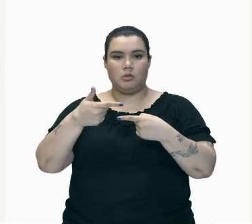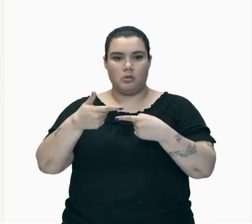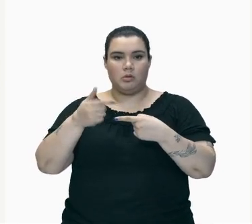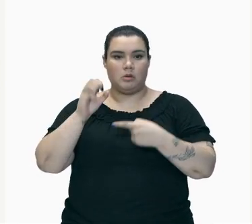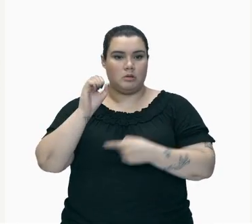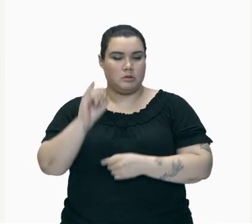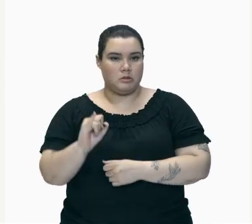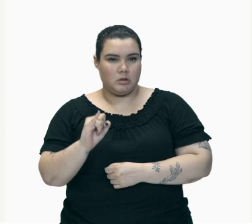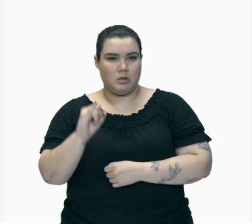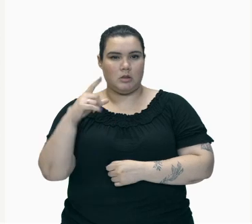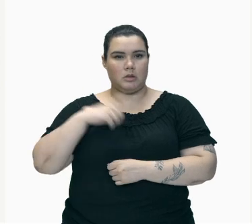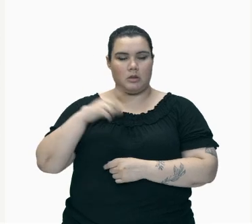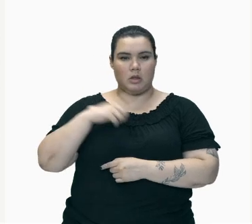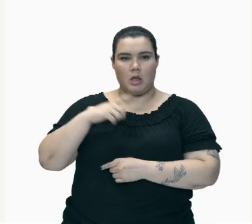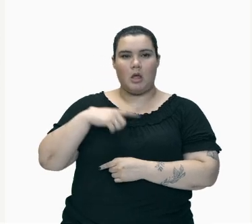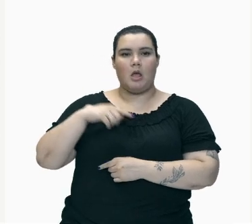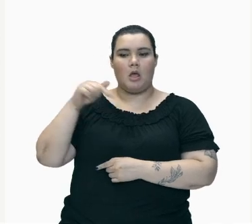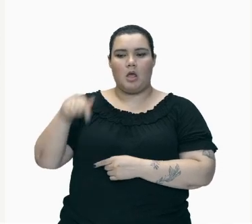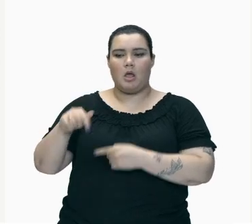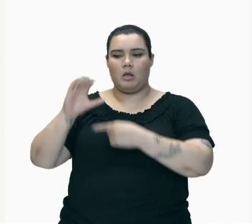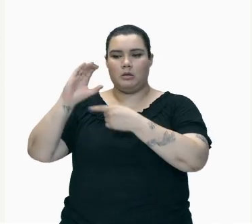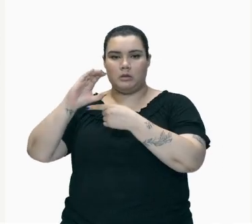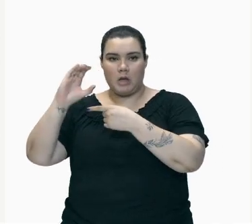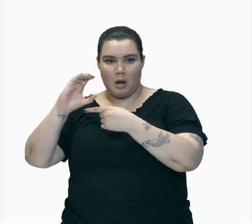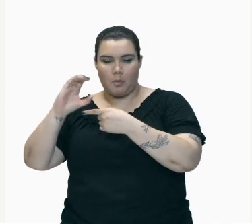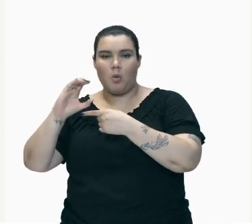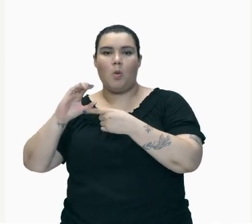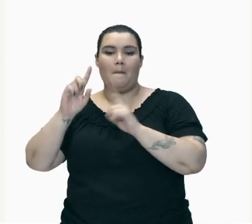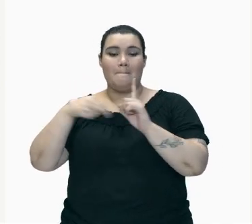Carbono E oxigênio